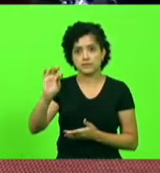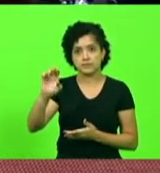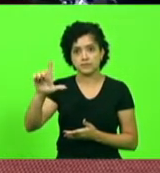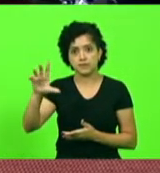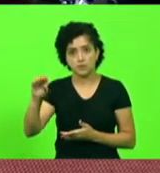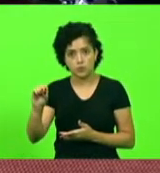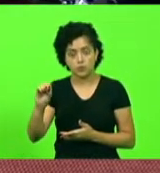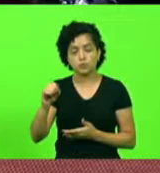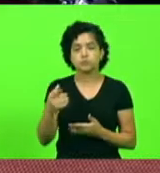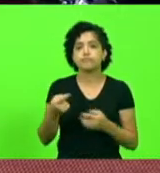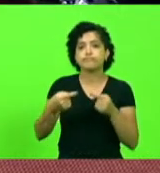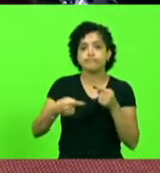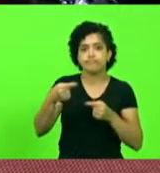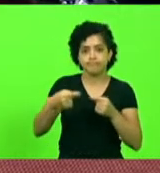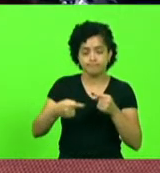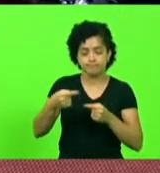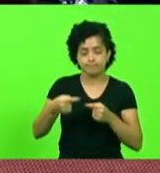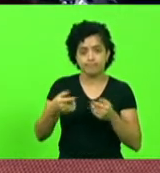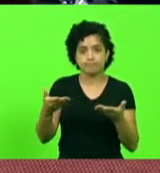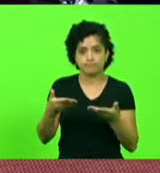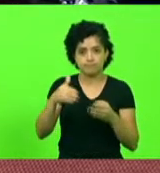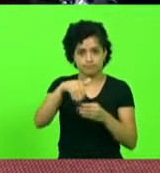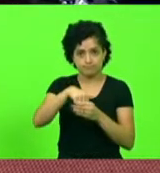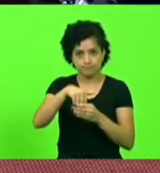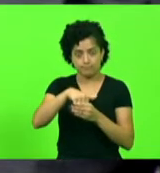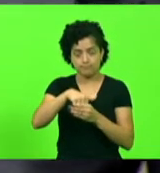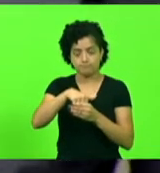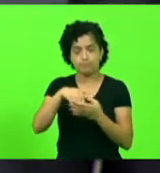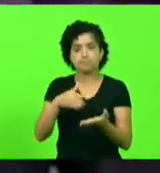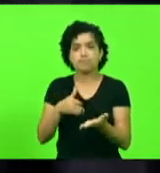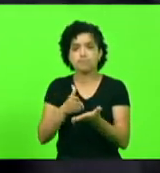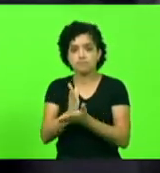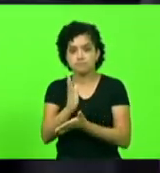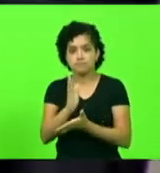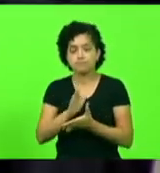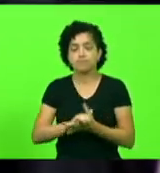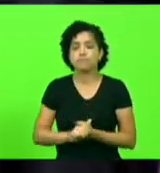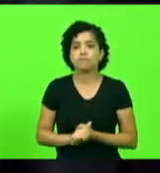não havendo quem queira discutir em votação. Está aprovado. aprovado.